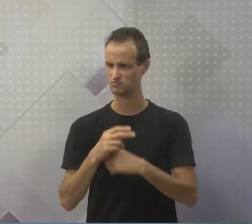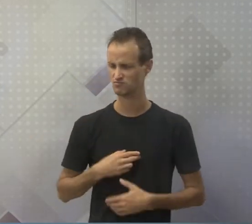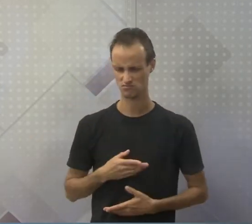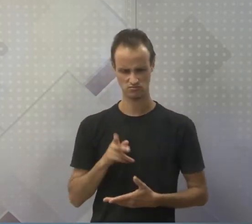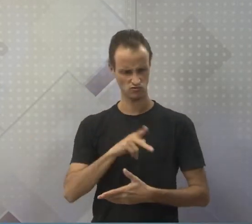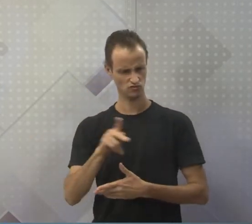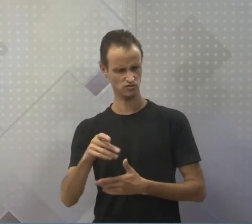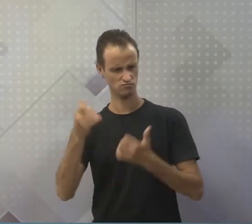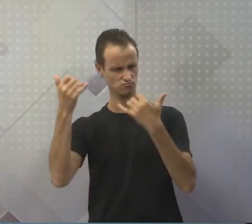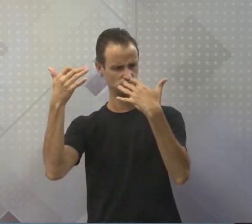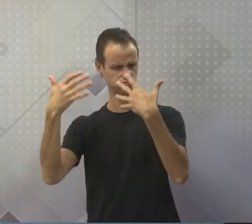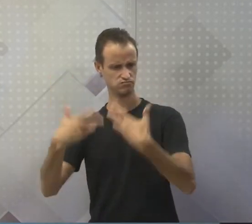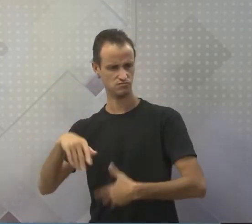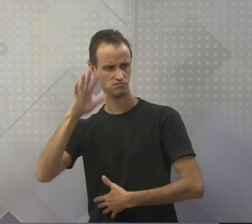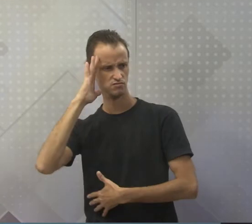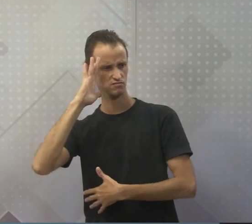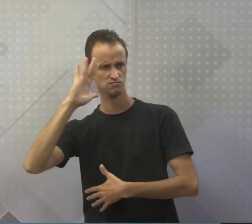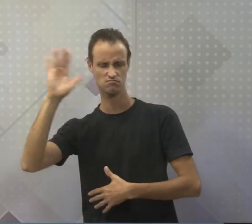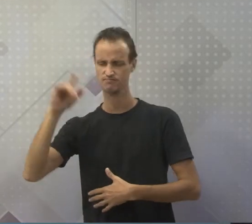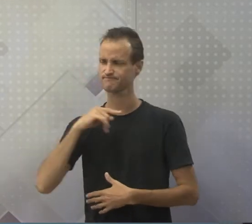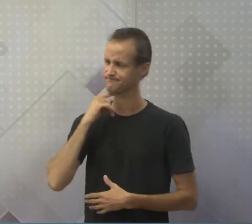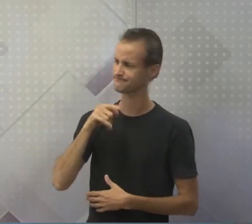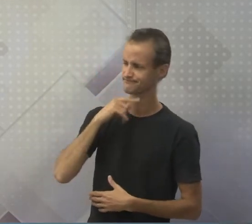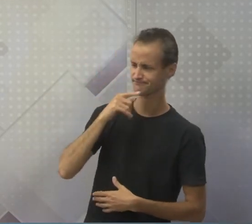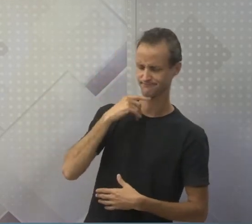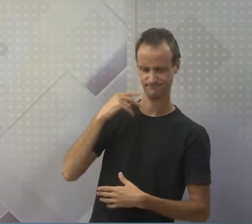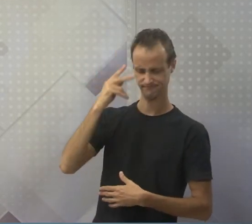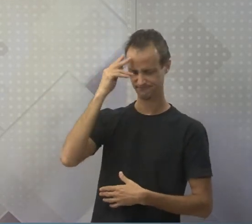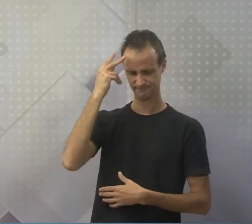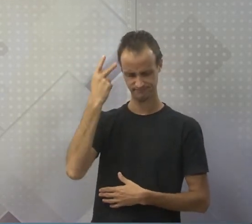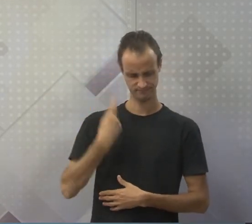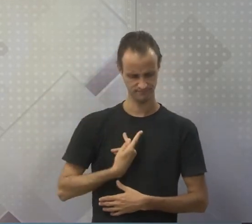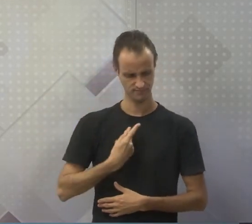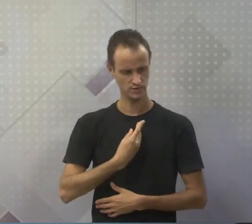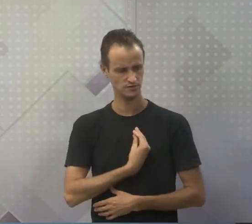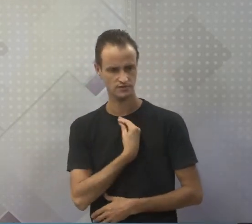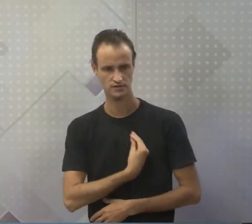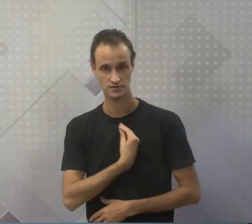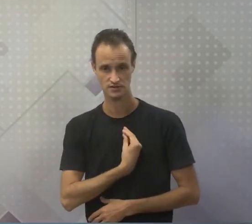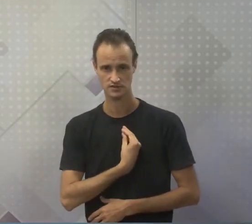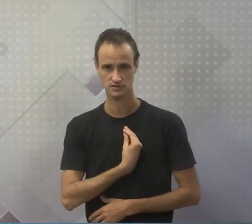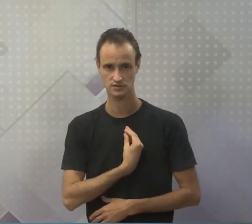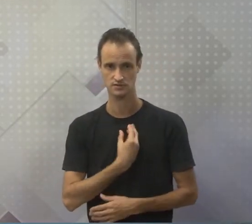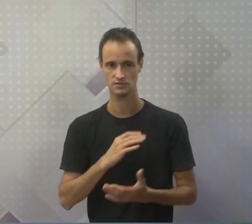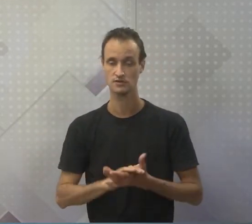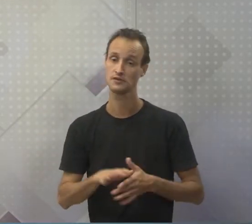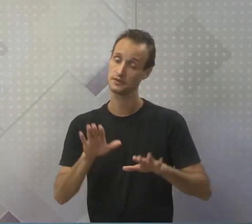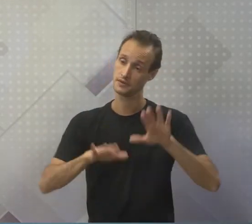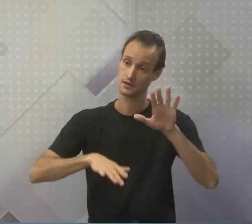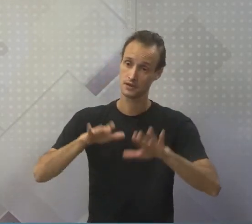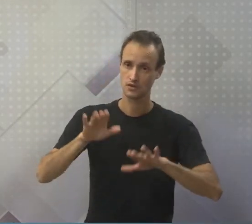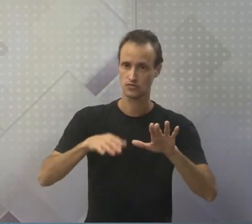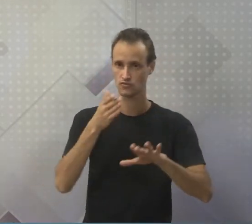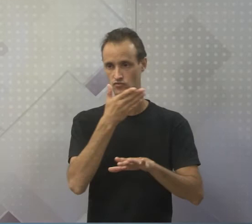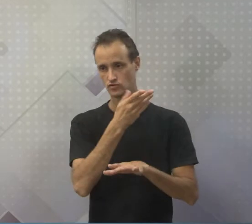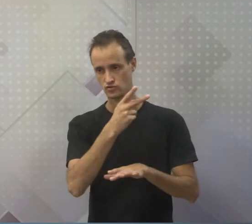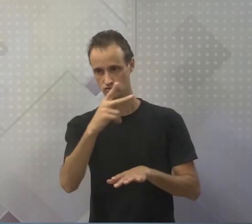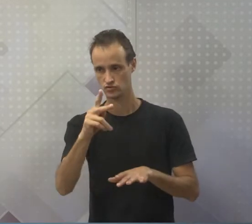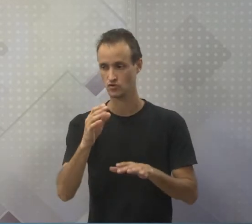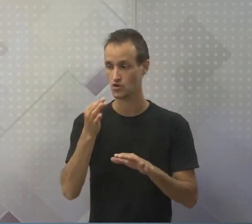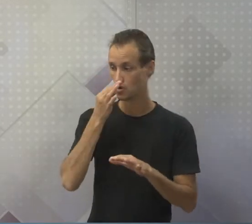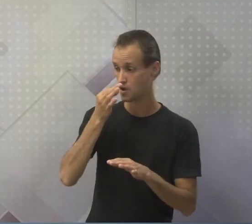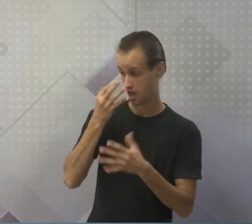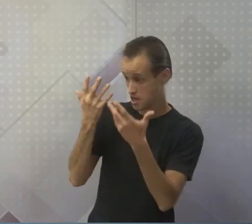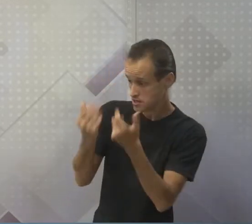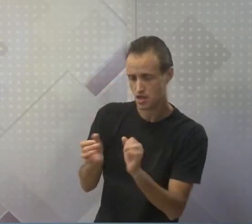que o professor está apresentando, elas não vão valer de nada para mim. Bom, você não vai mudar para essa teoria.